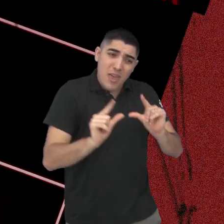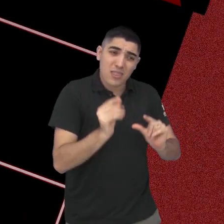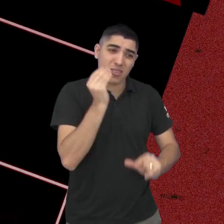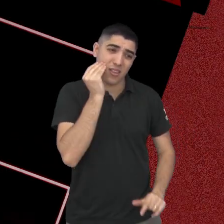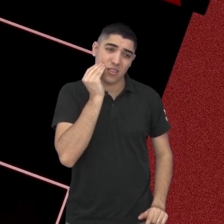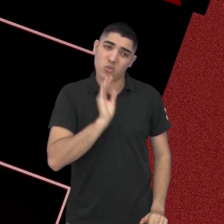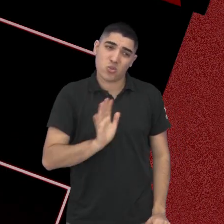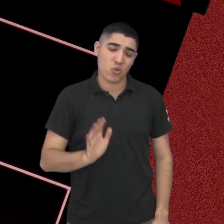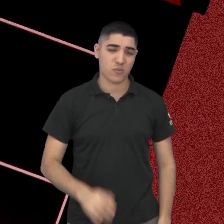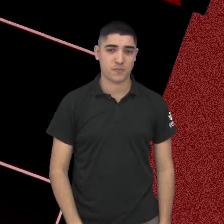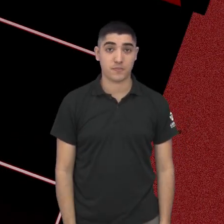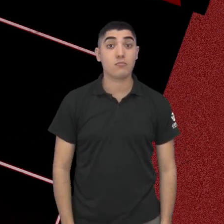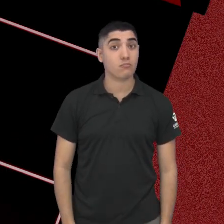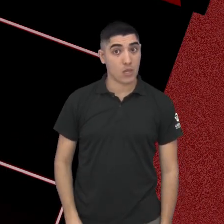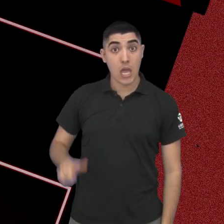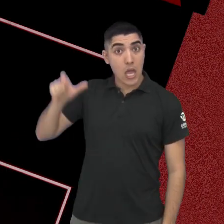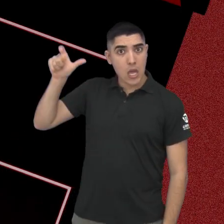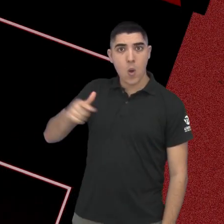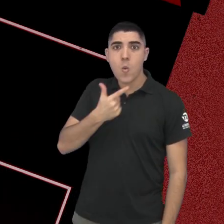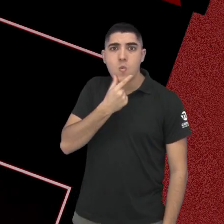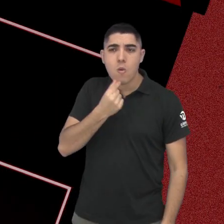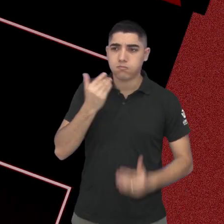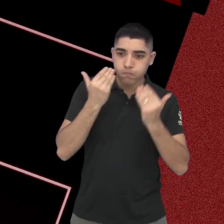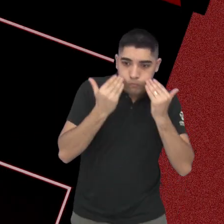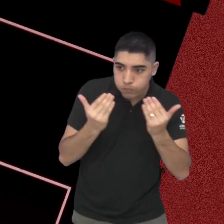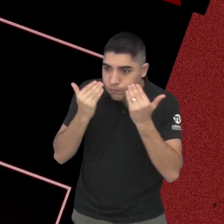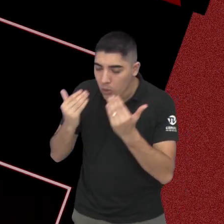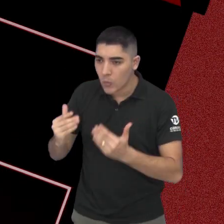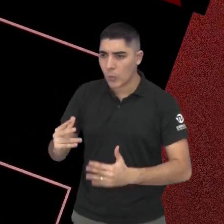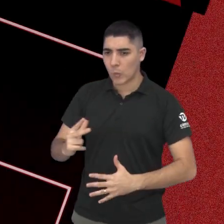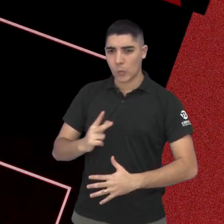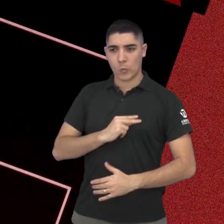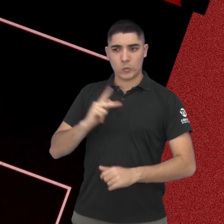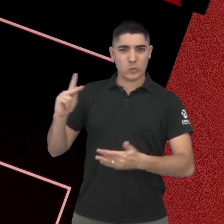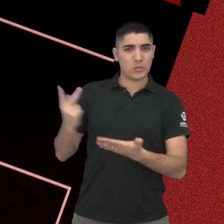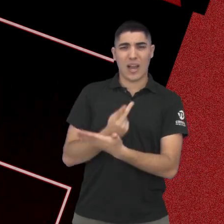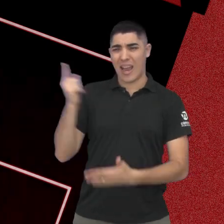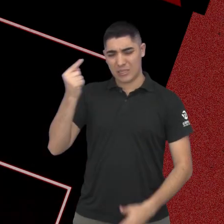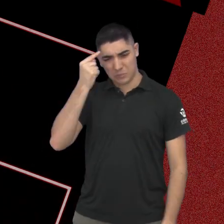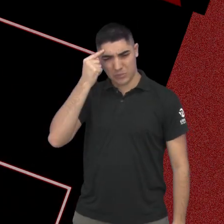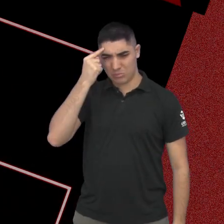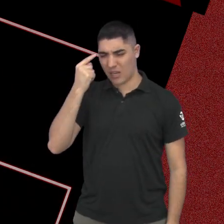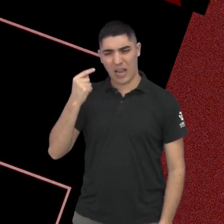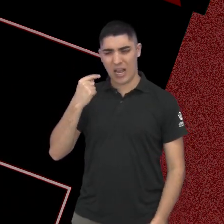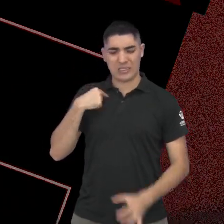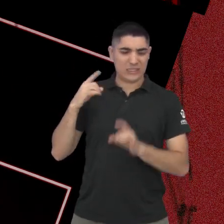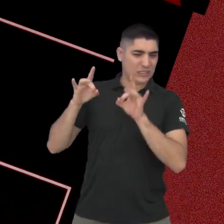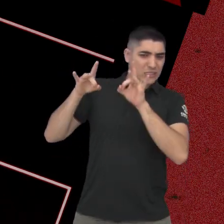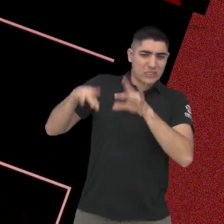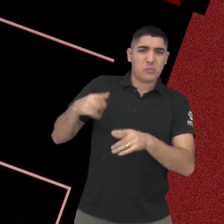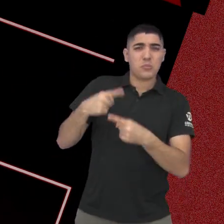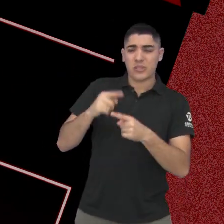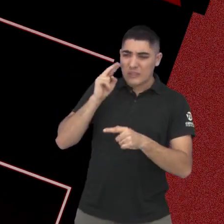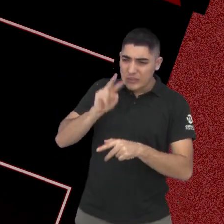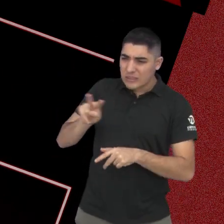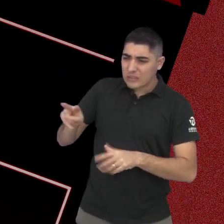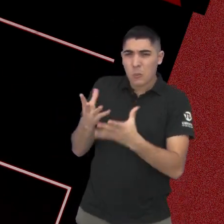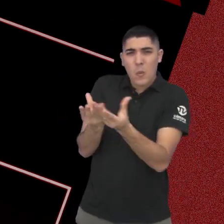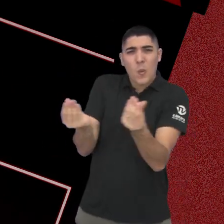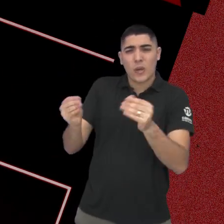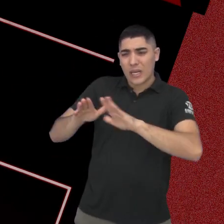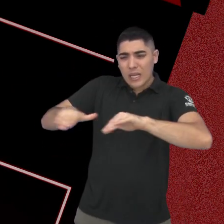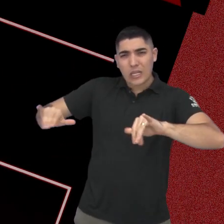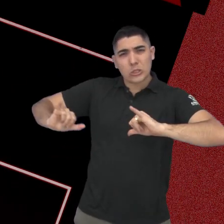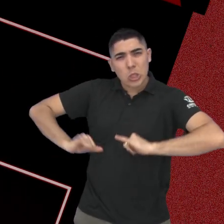Em diversos momentos, gente, ele se choca com as situações, e pensa em desistir, porque não é fácil ver crianças naquelas condições.